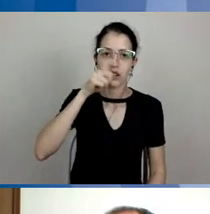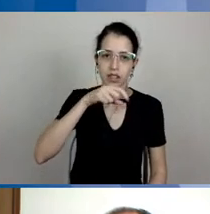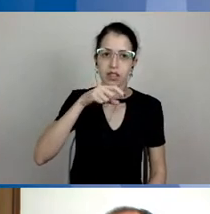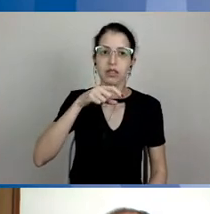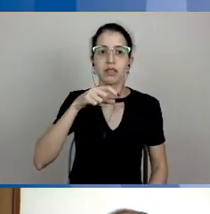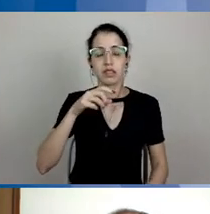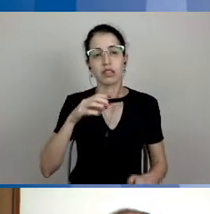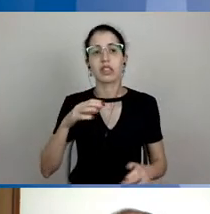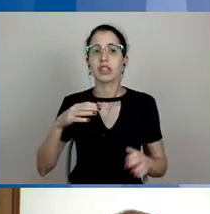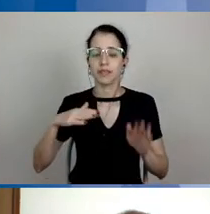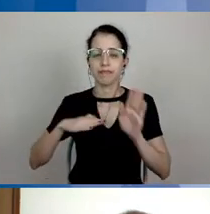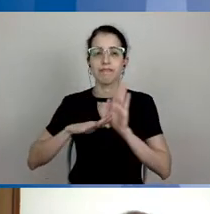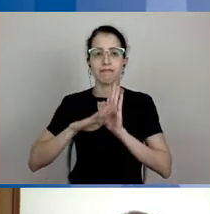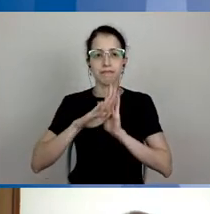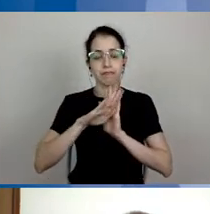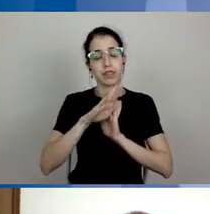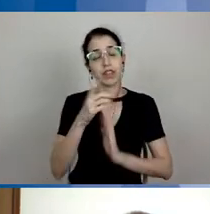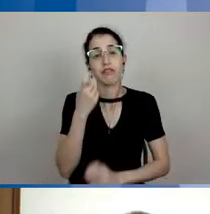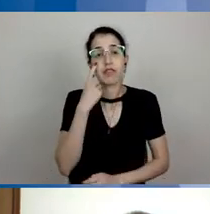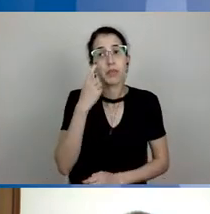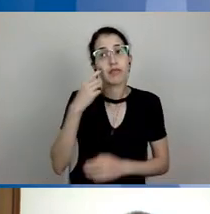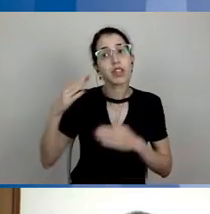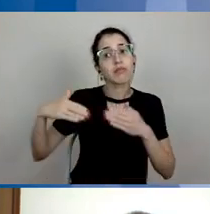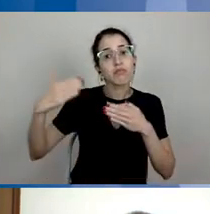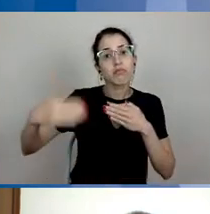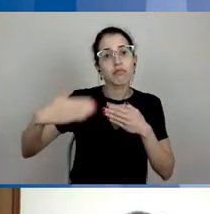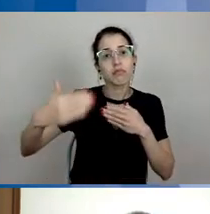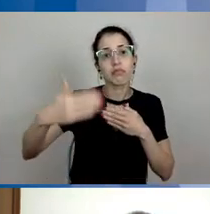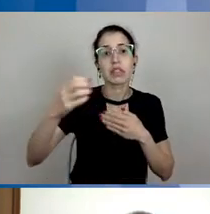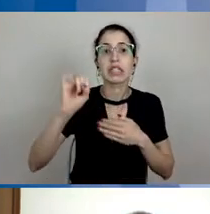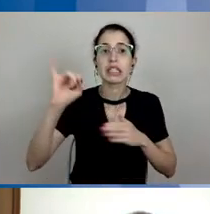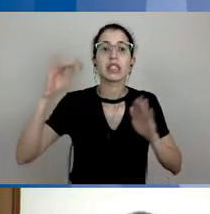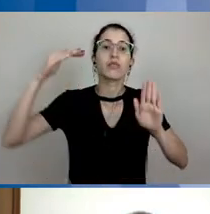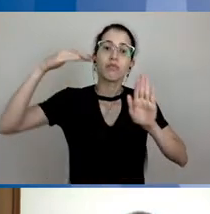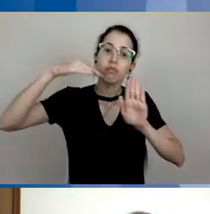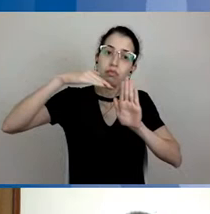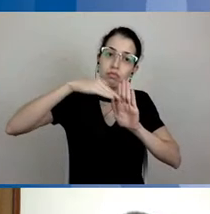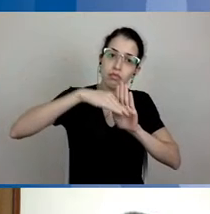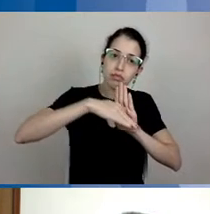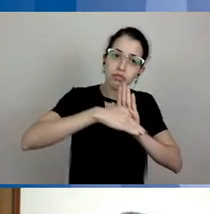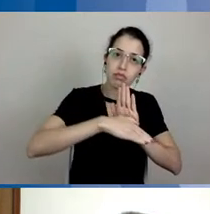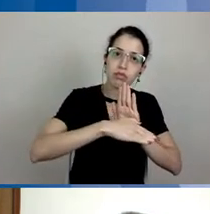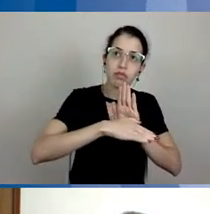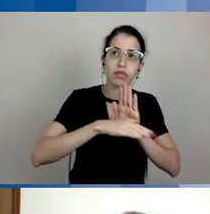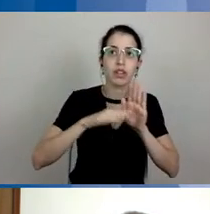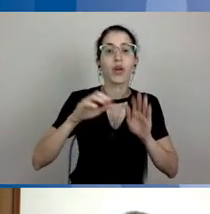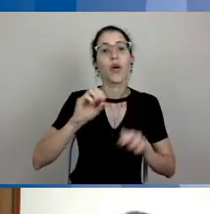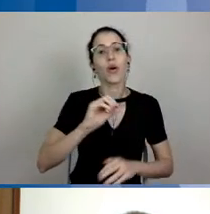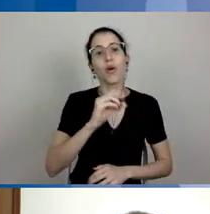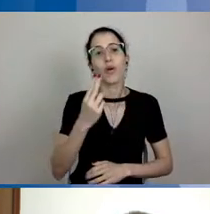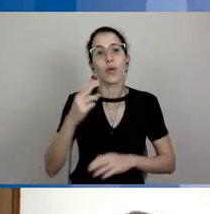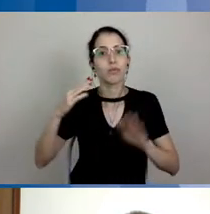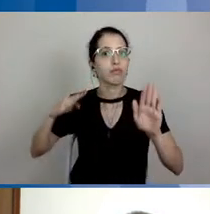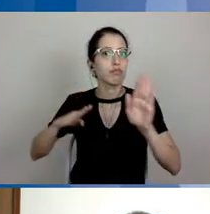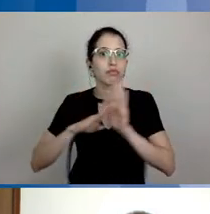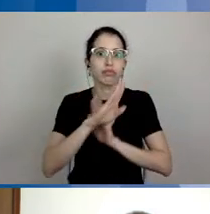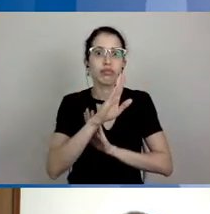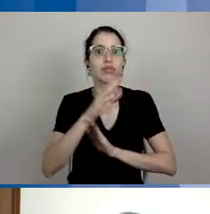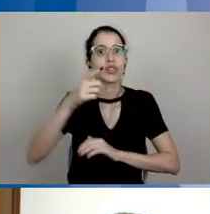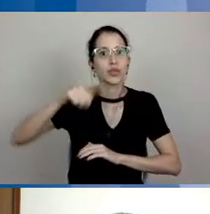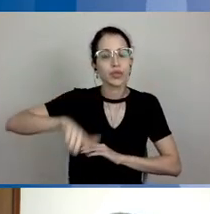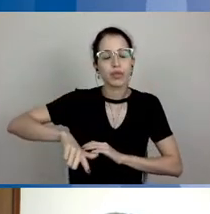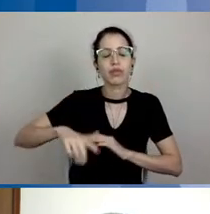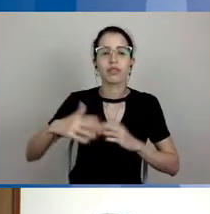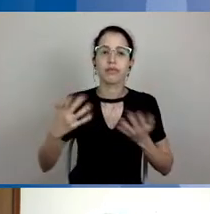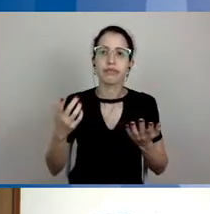evolução disso para ver exatamente, para ver se isso não é essa queda aqui, que daqui a pouco ela sobe outra vez. Vamos ter que ficar observante em